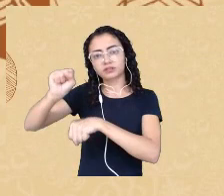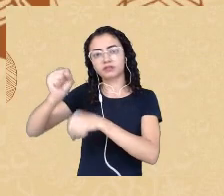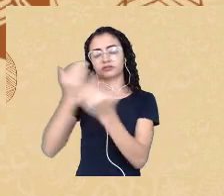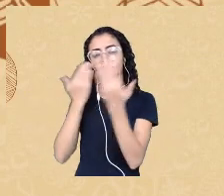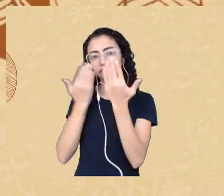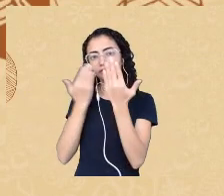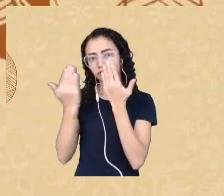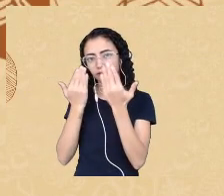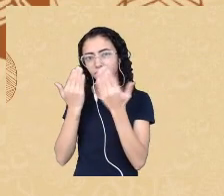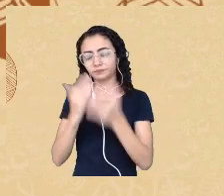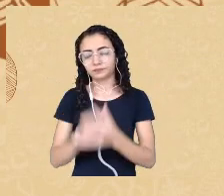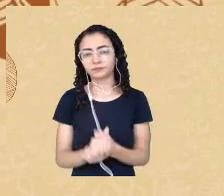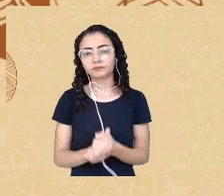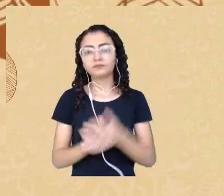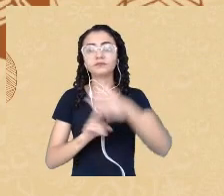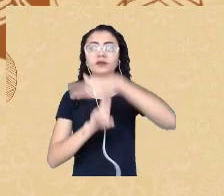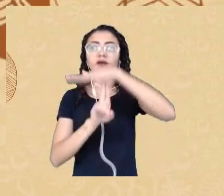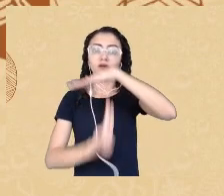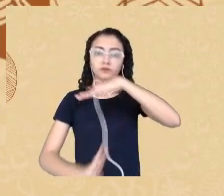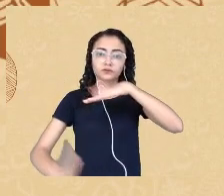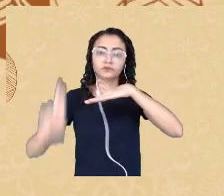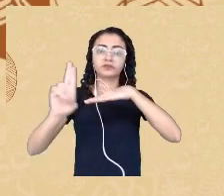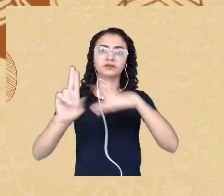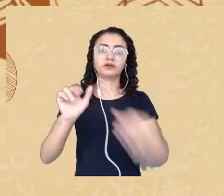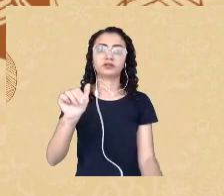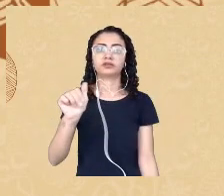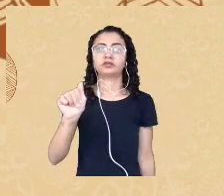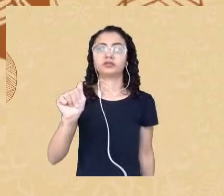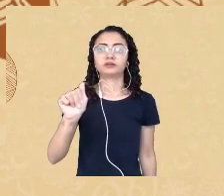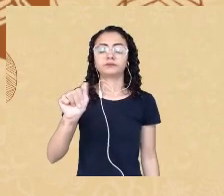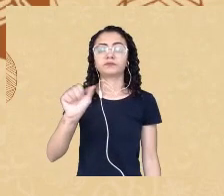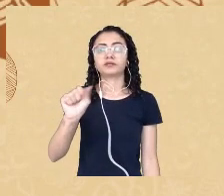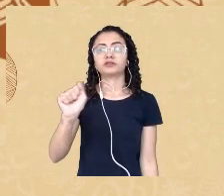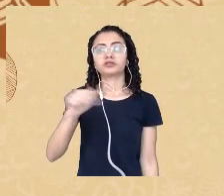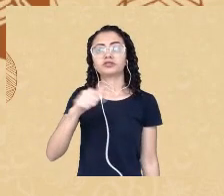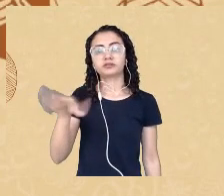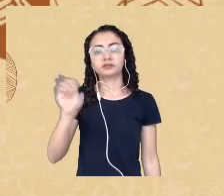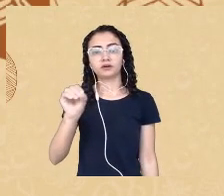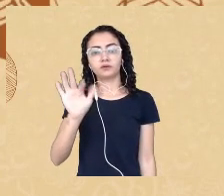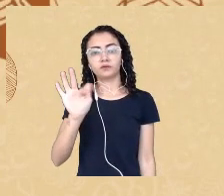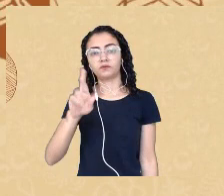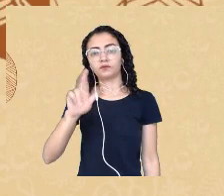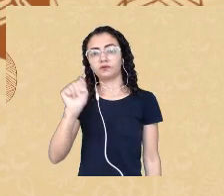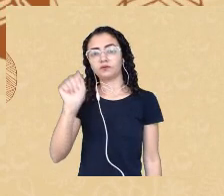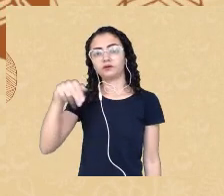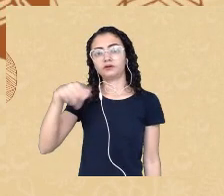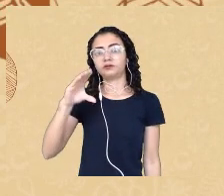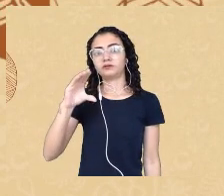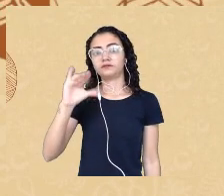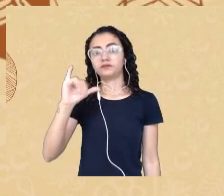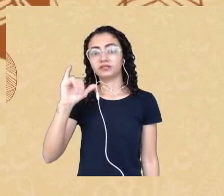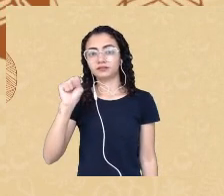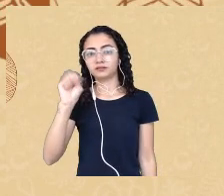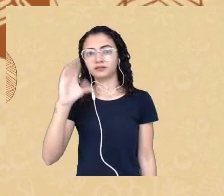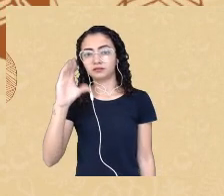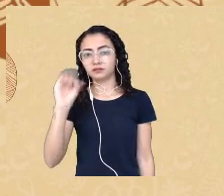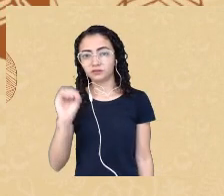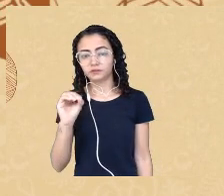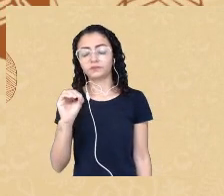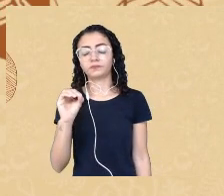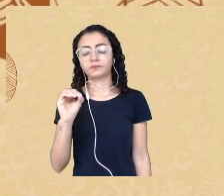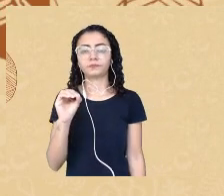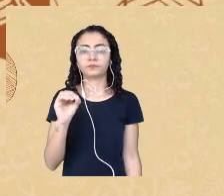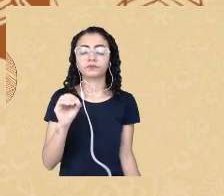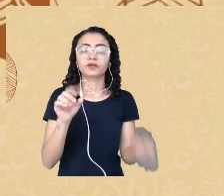Censo da Universidade de São Francisco. É um programa de pós-graduação indexado com Qualis, com